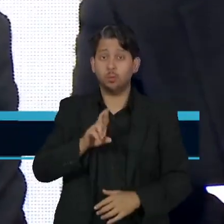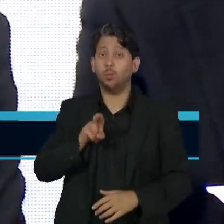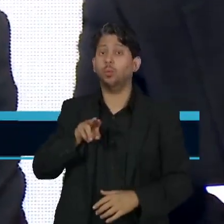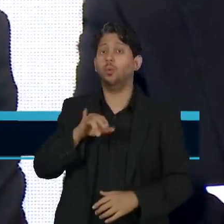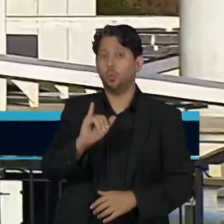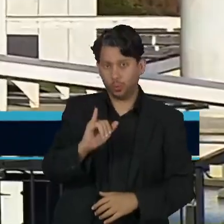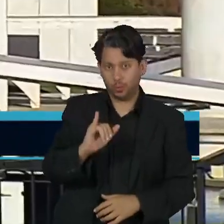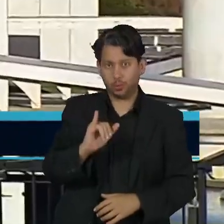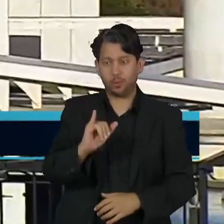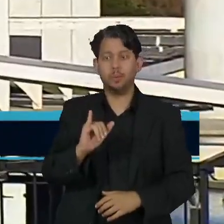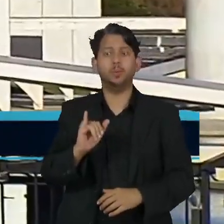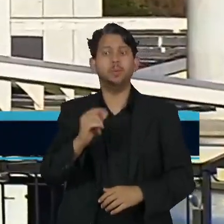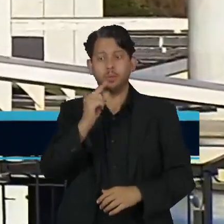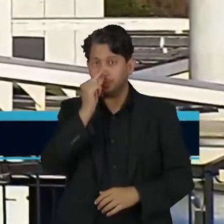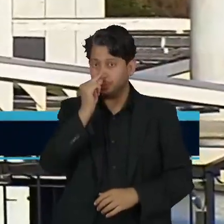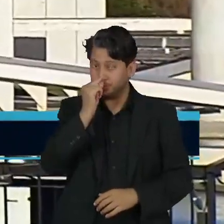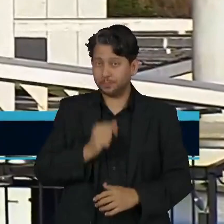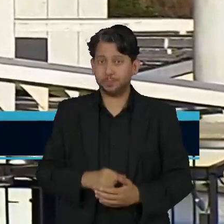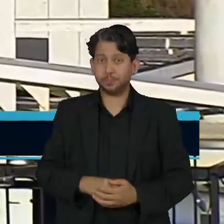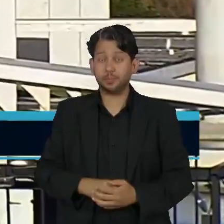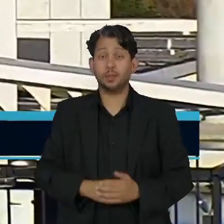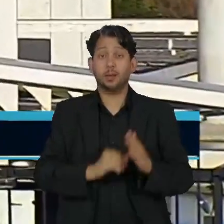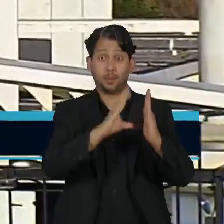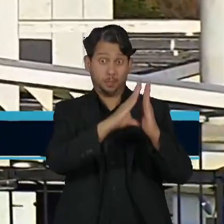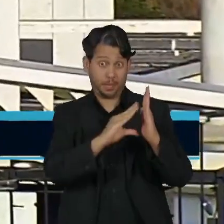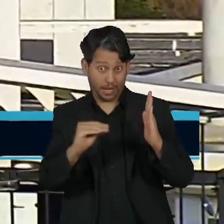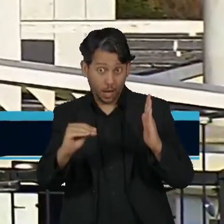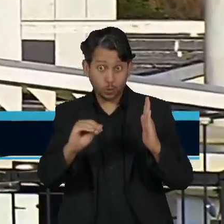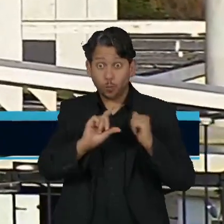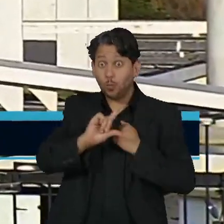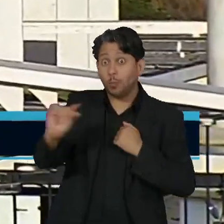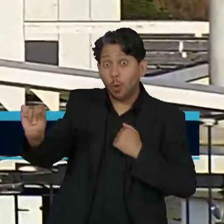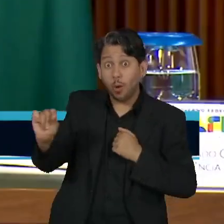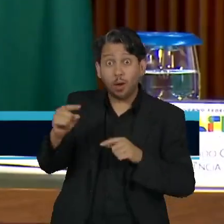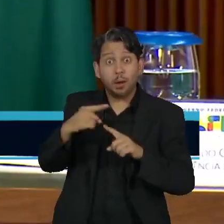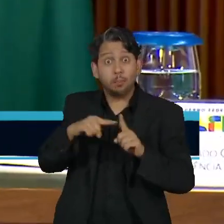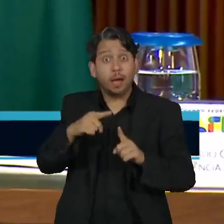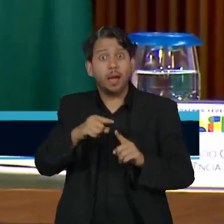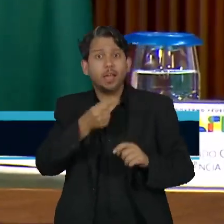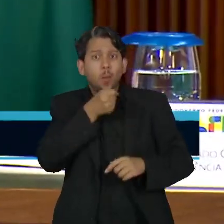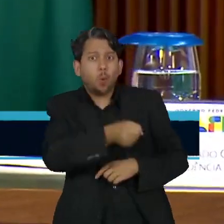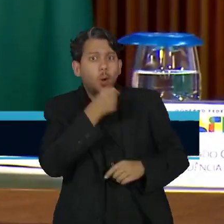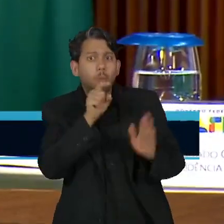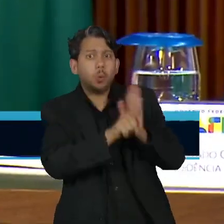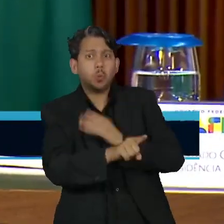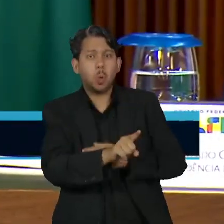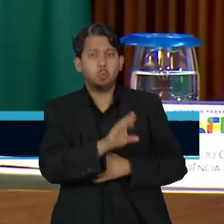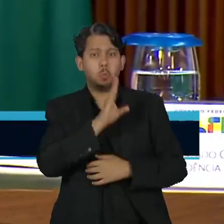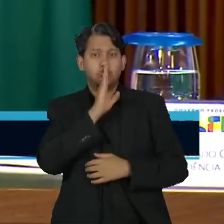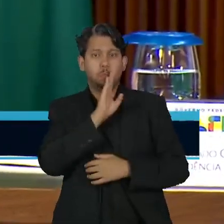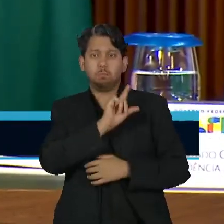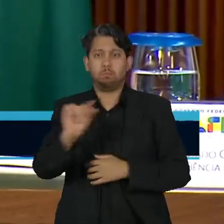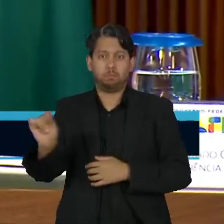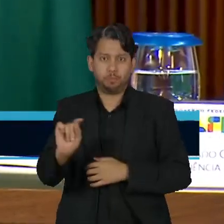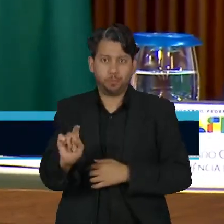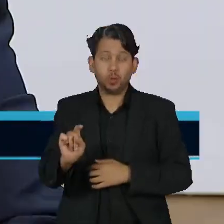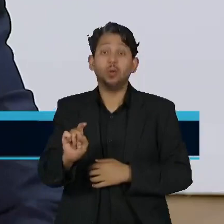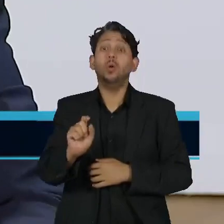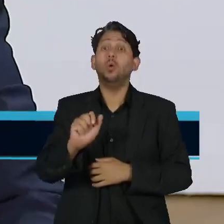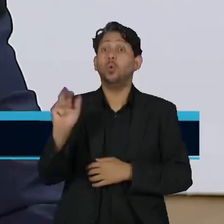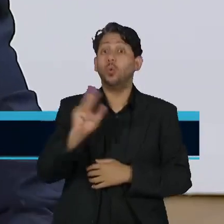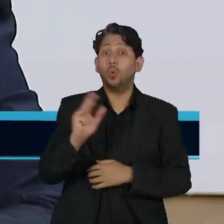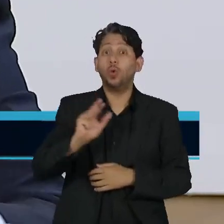da Casa Civil. Eles deixaram o Palácio do Planalto sem falar com a imprensa. Lula convocou a reunião para mediar o